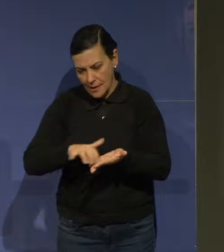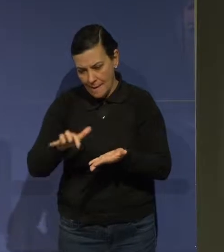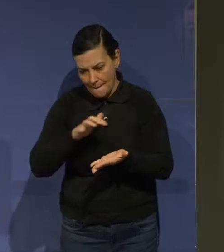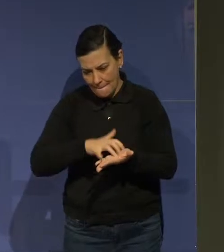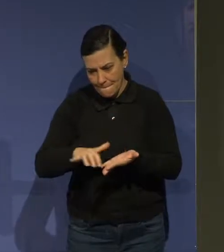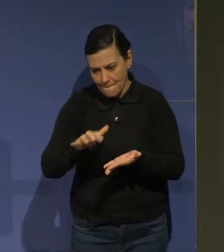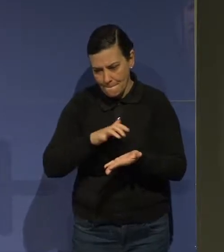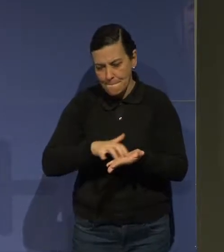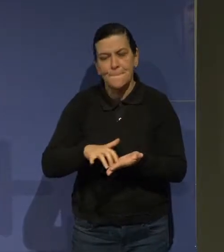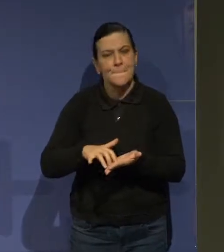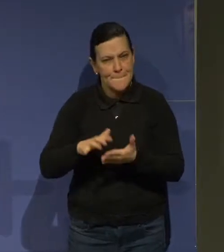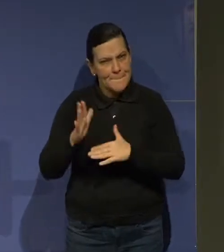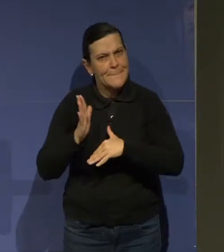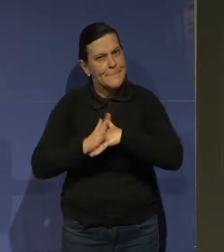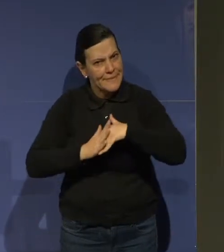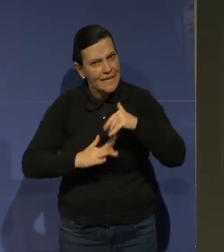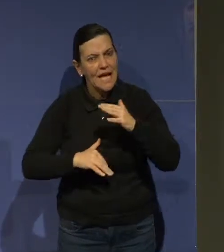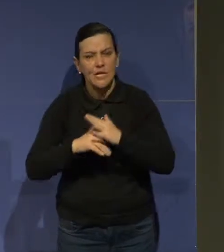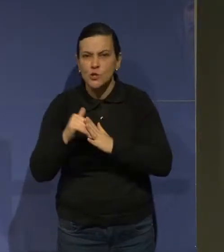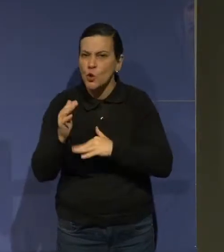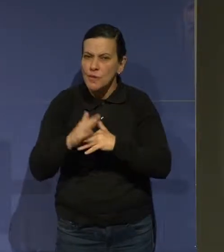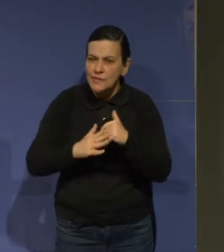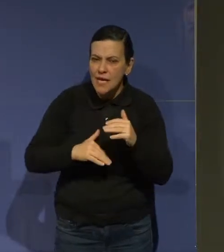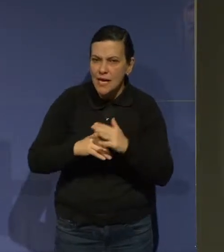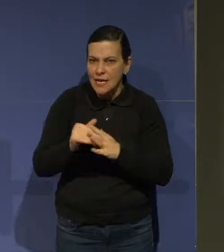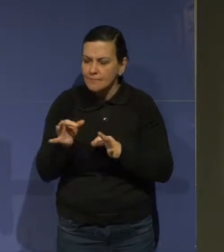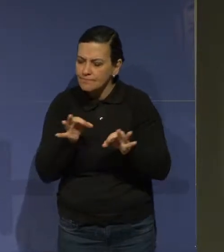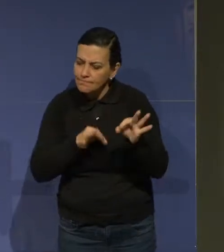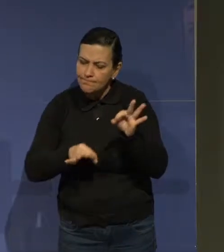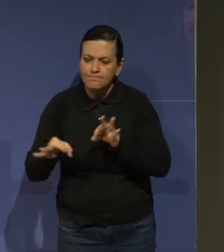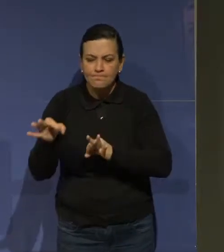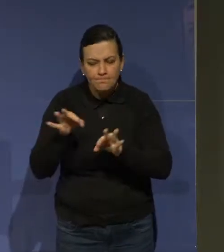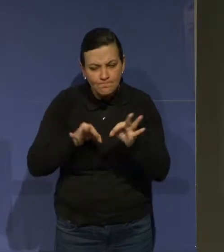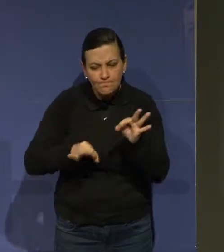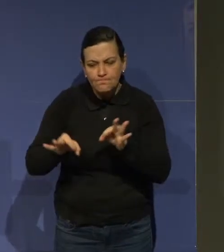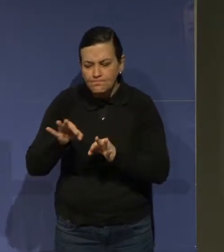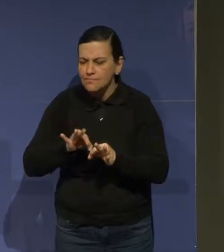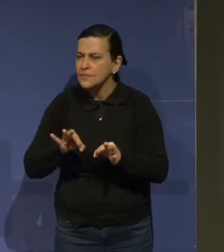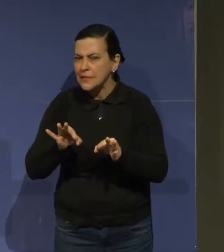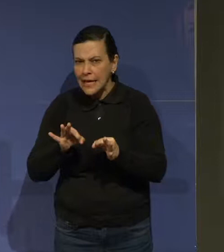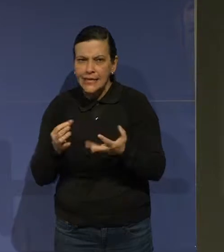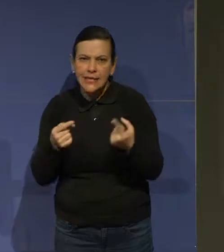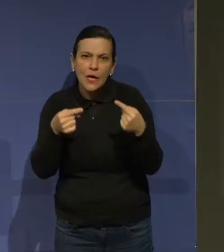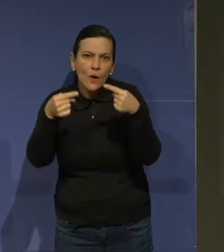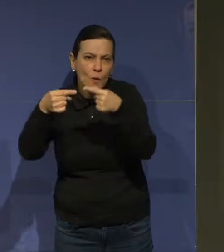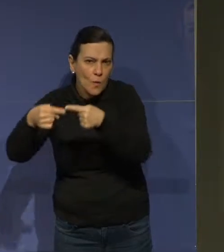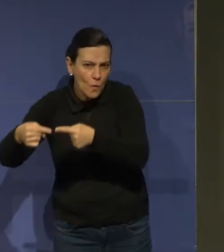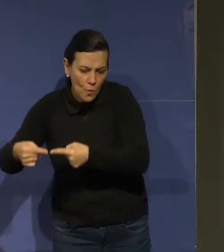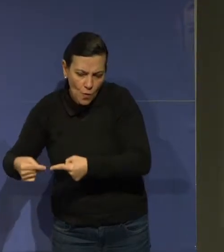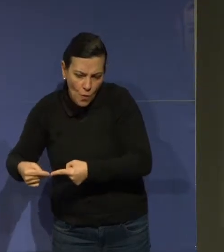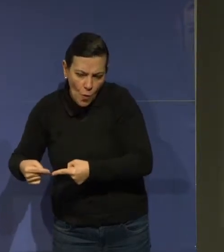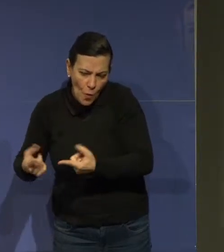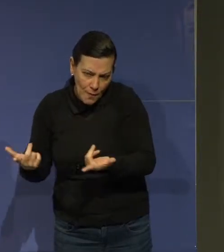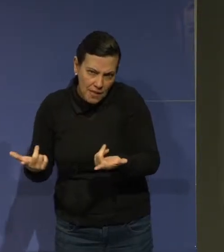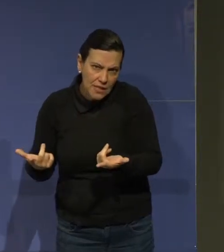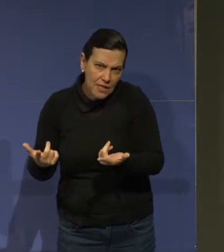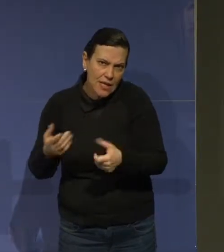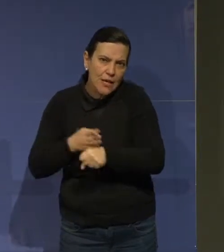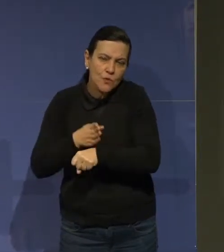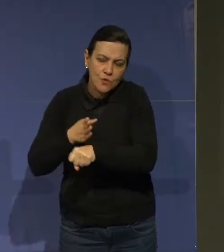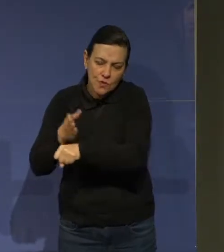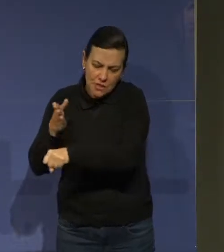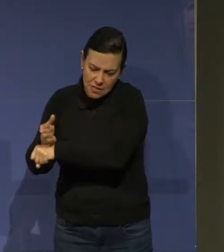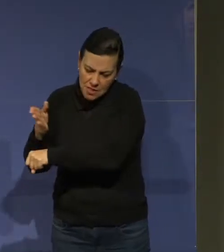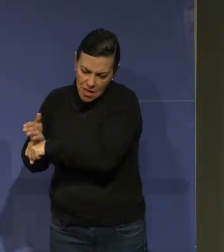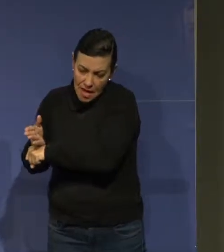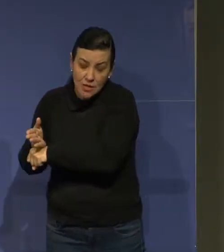audiodescrição. Instrumentais. E caption. serve para uma opção de coisas. Logodoro Camaiai. recursos. Mas